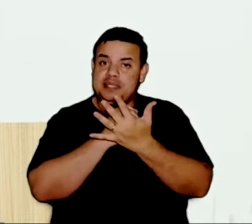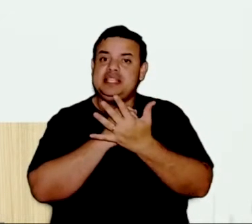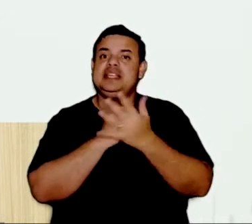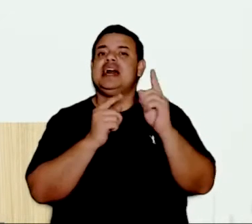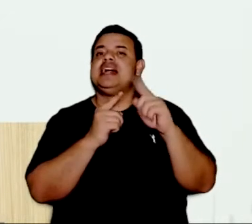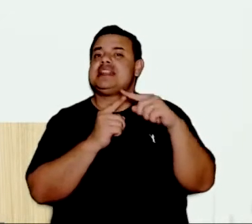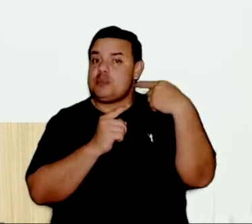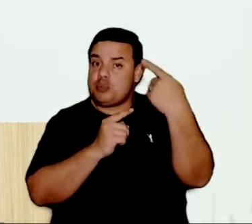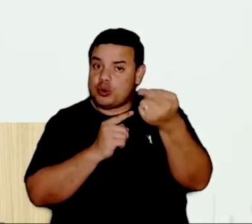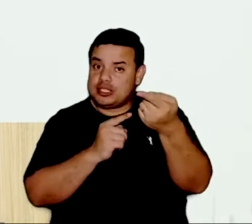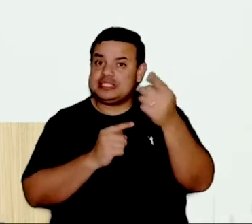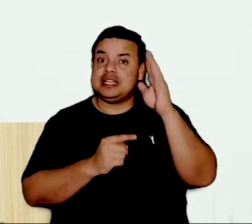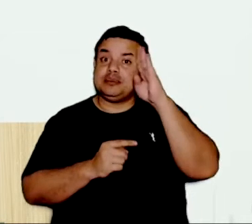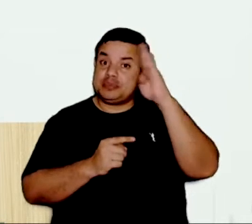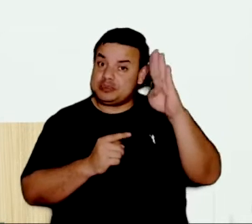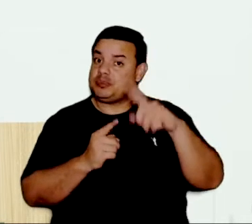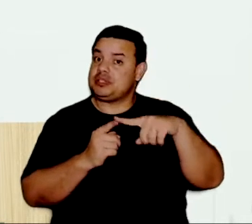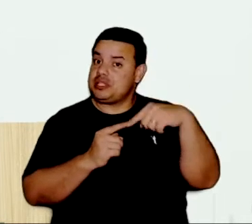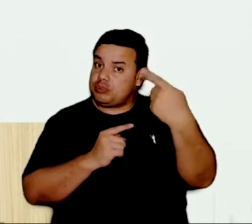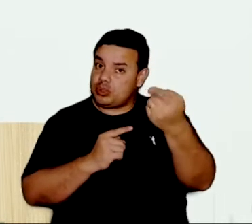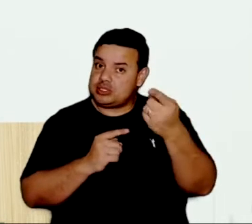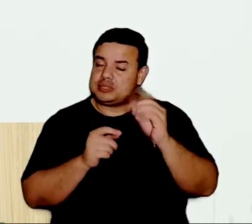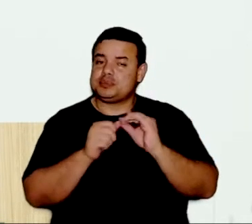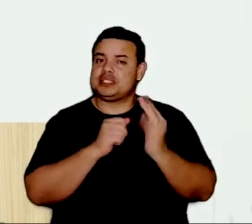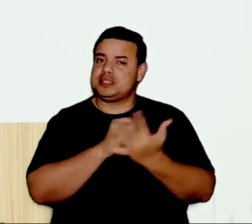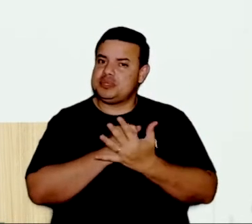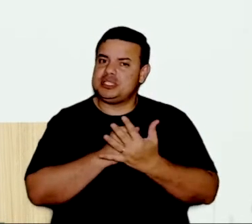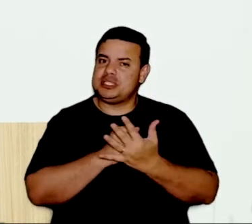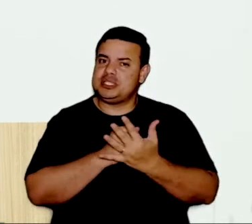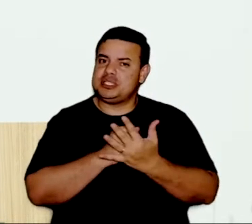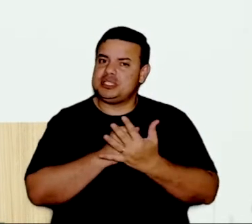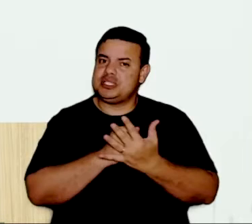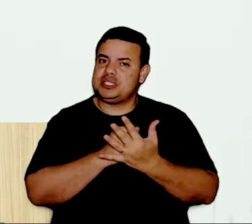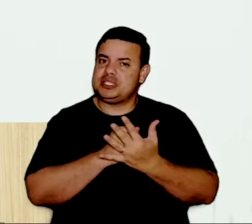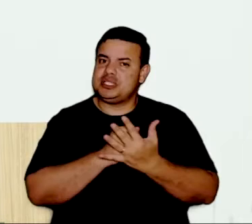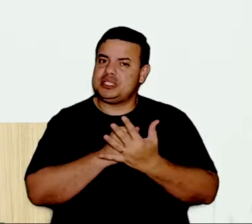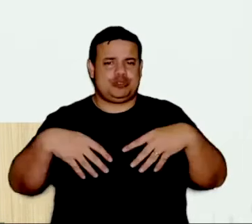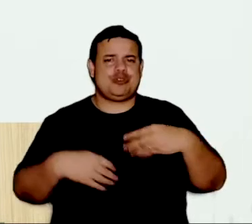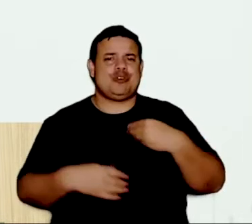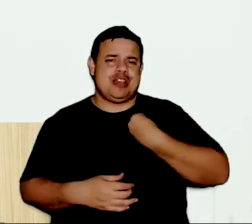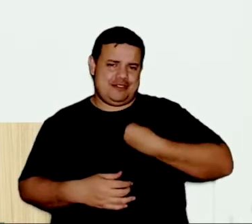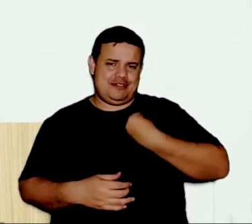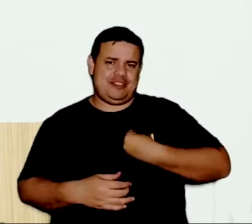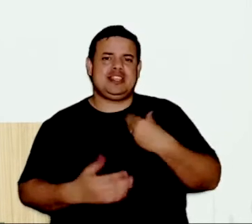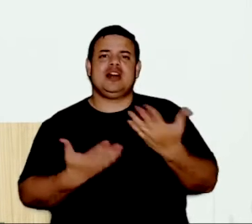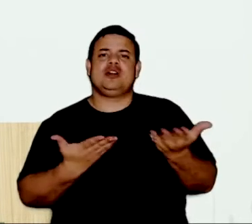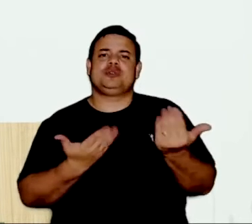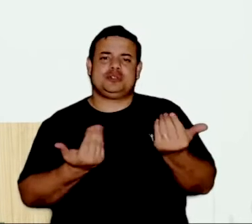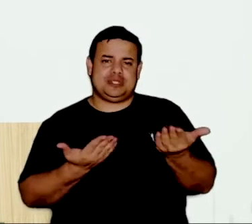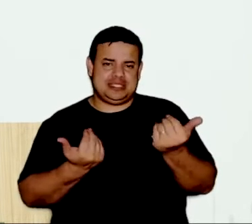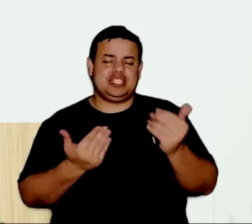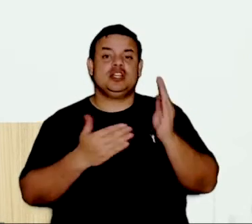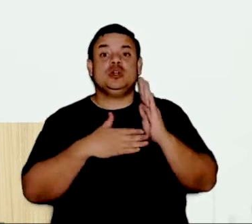depois da pandemia, como que afetou os nossos adolescentes, as nossas crianças, como que todo mundo está precisando